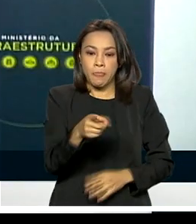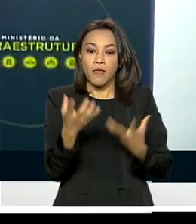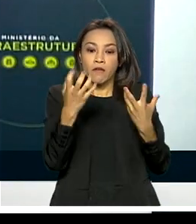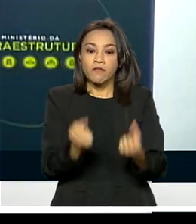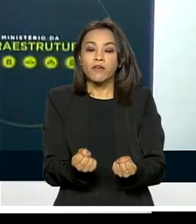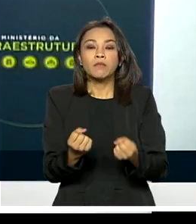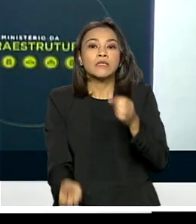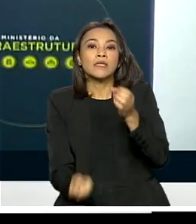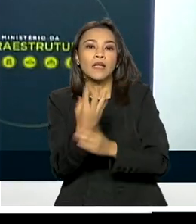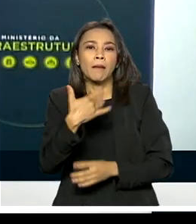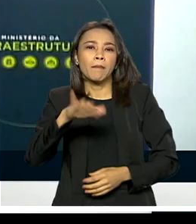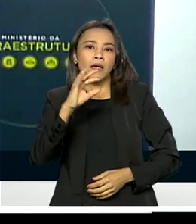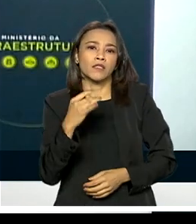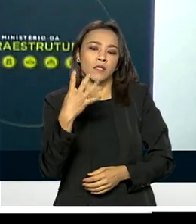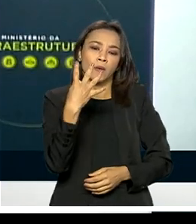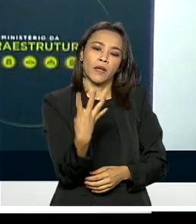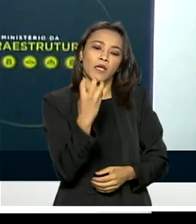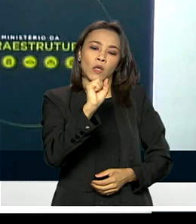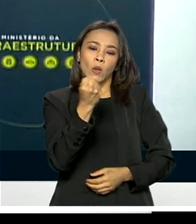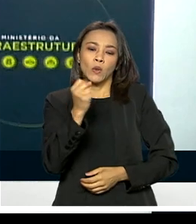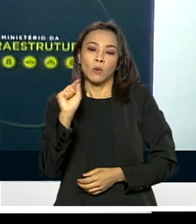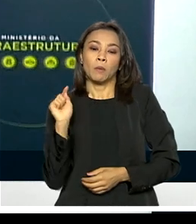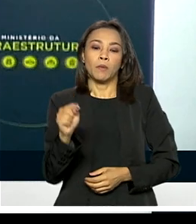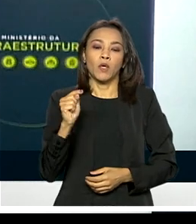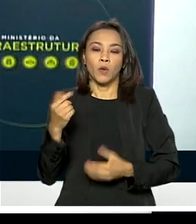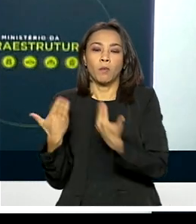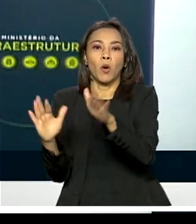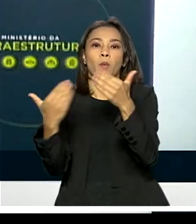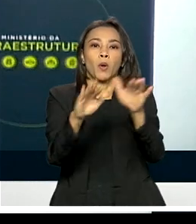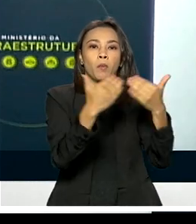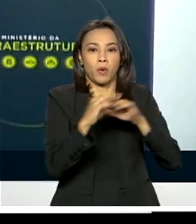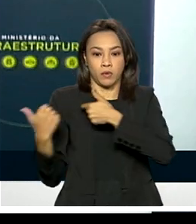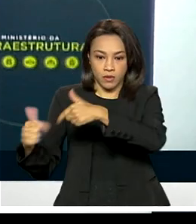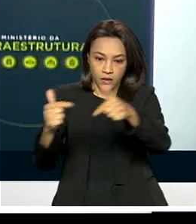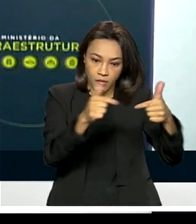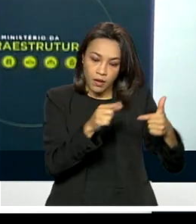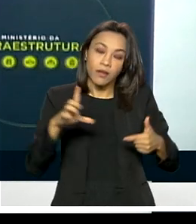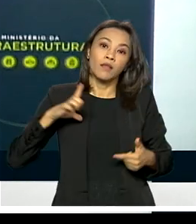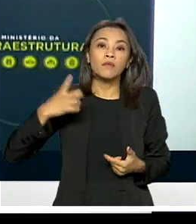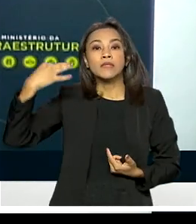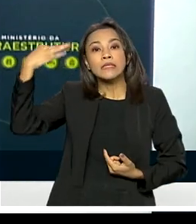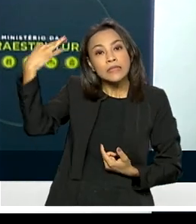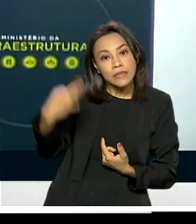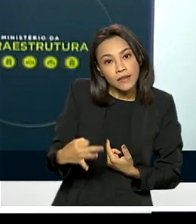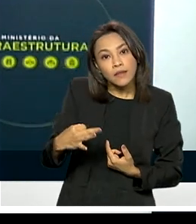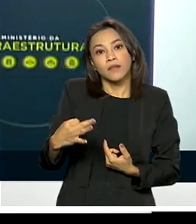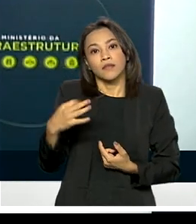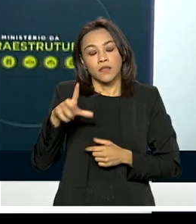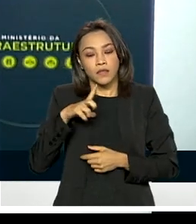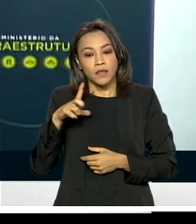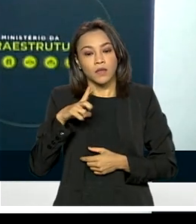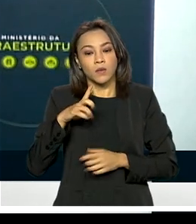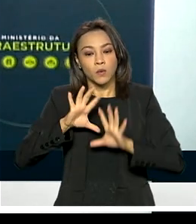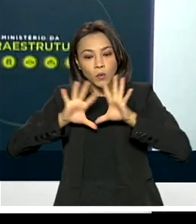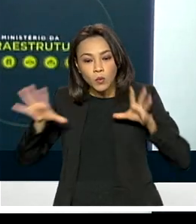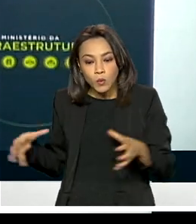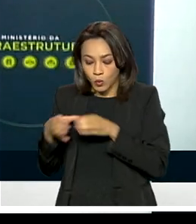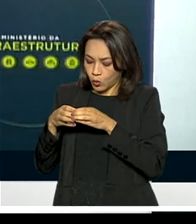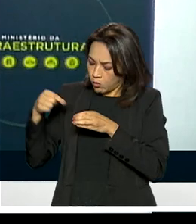mil empregos durante o período dessa concessão, e a gente tem certeza que estamos com um grupo que tem mostrado aí o